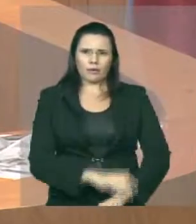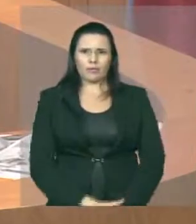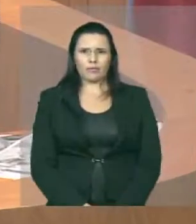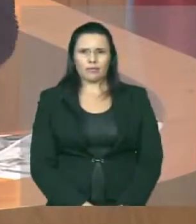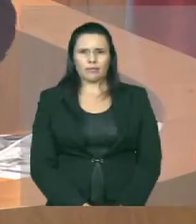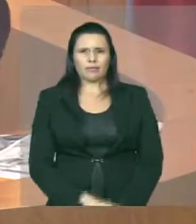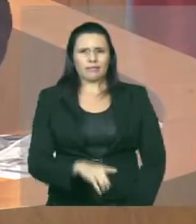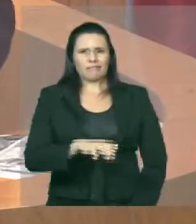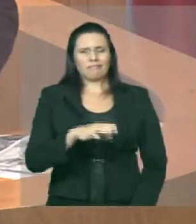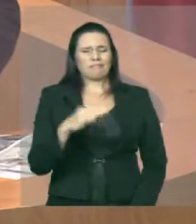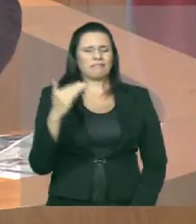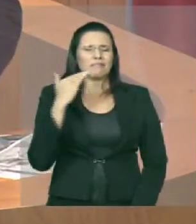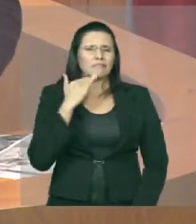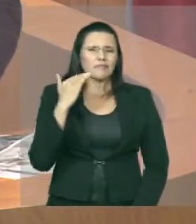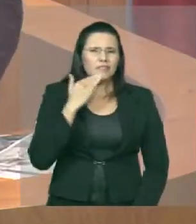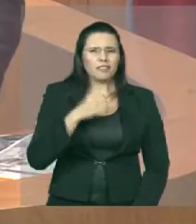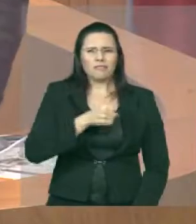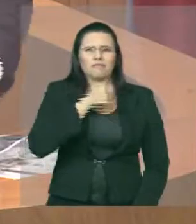um remendo.